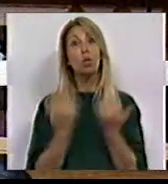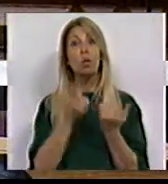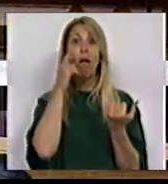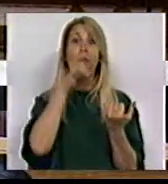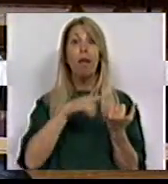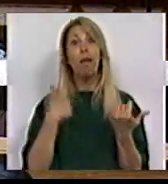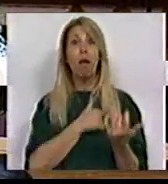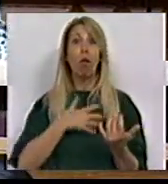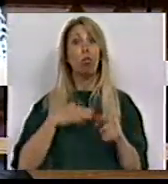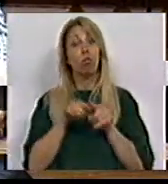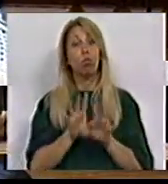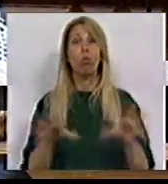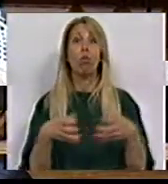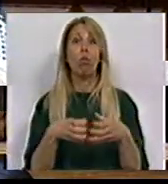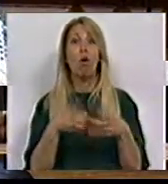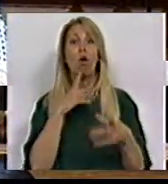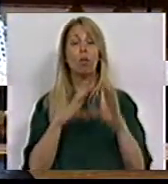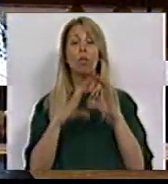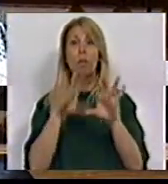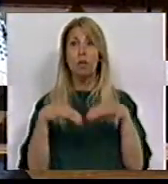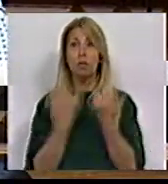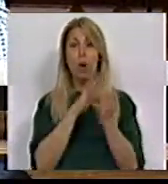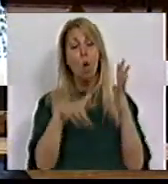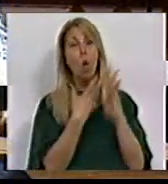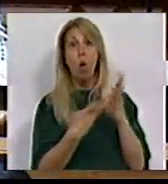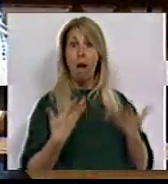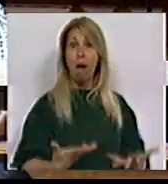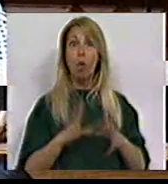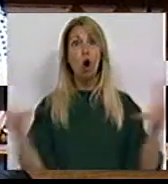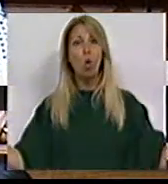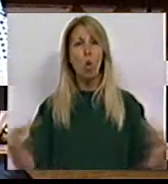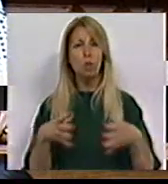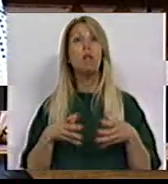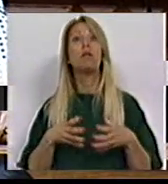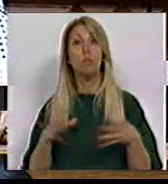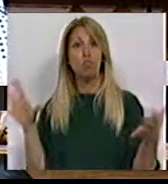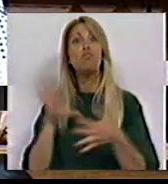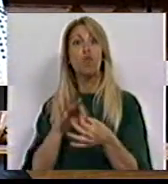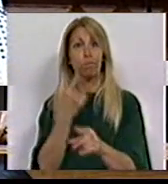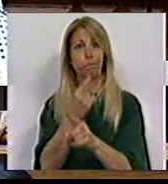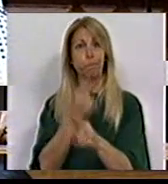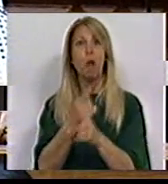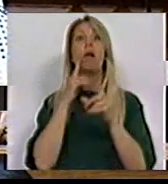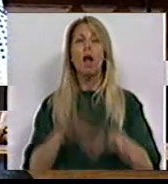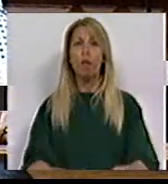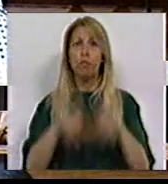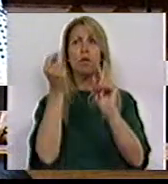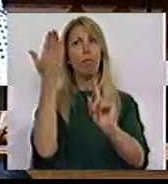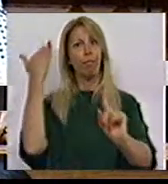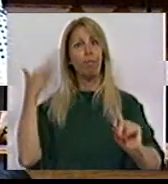esses órgãos de comunicação social. O quadro atual da concentração não está desligado da evolução recente dos média,